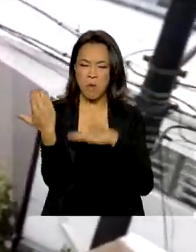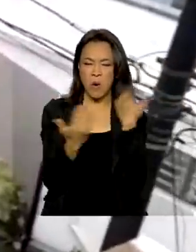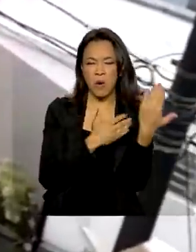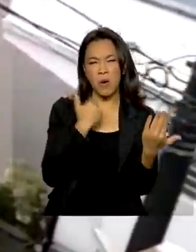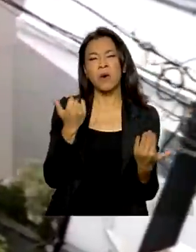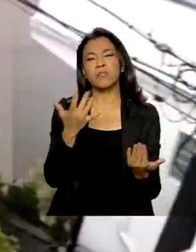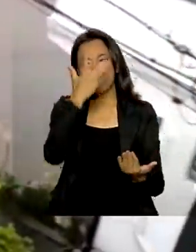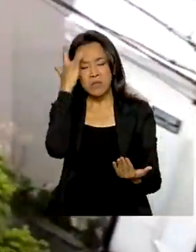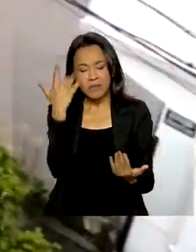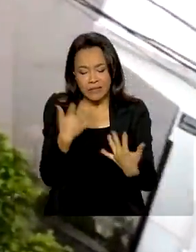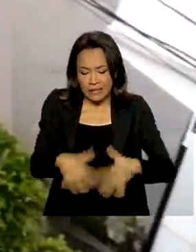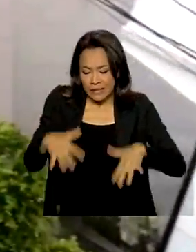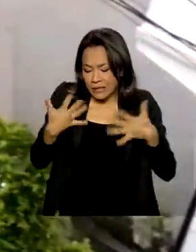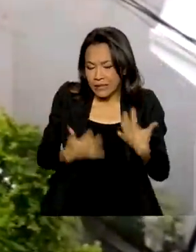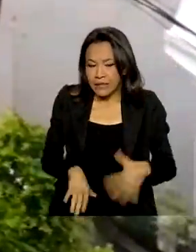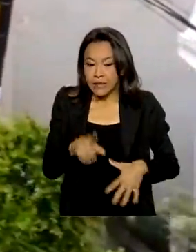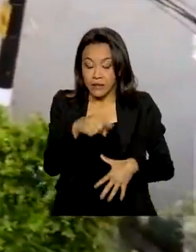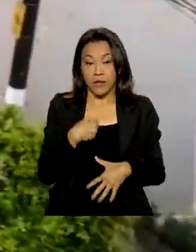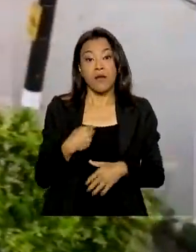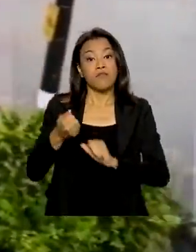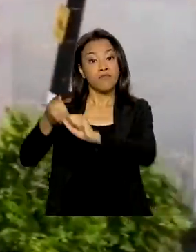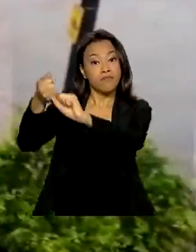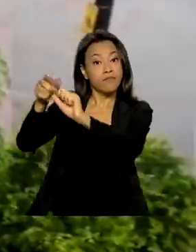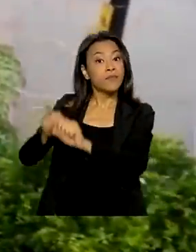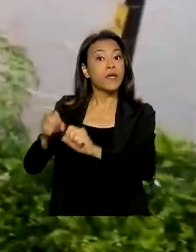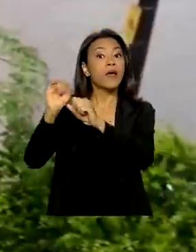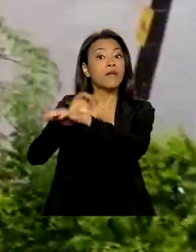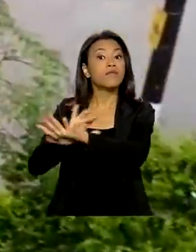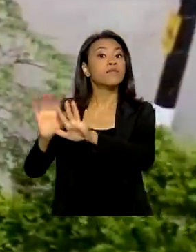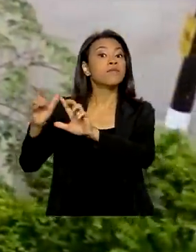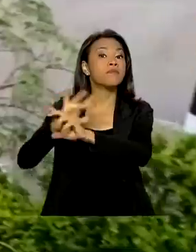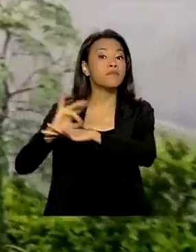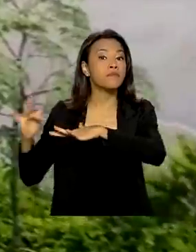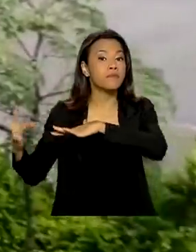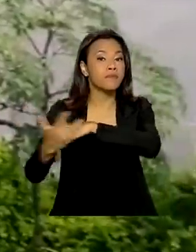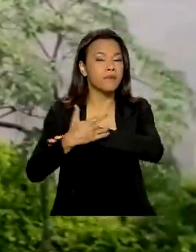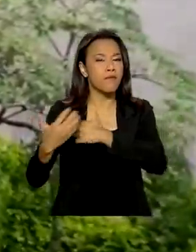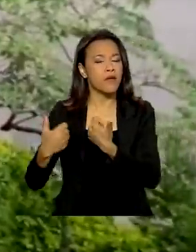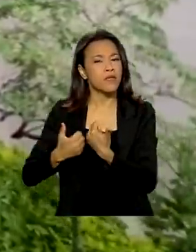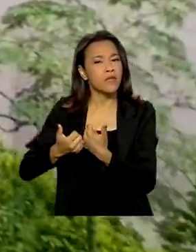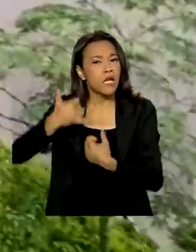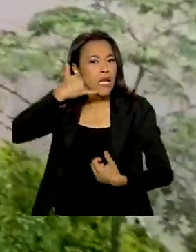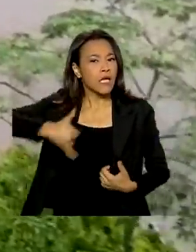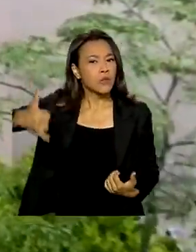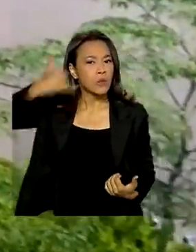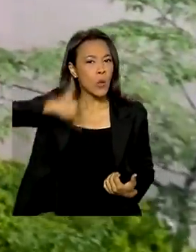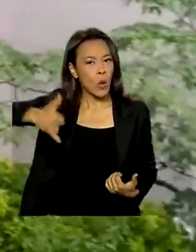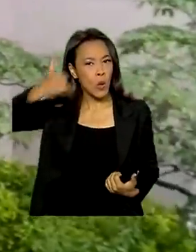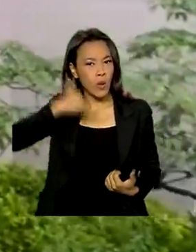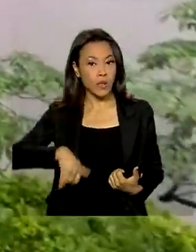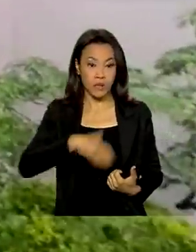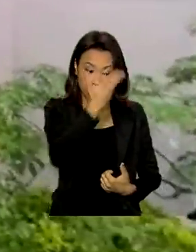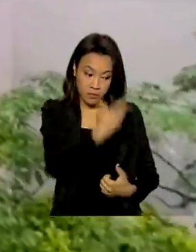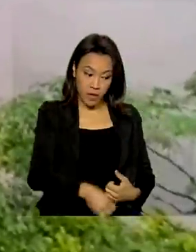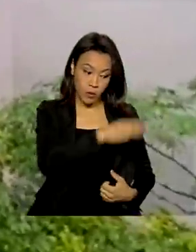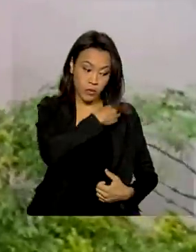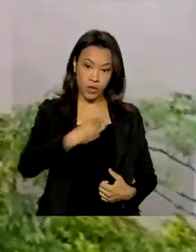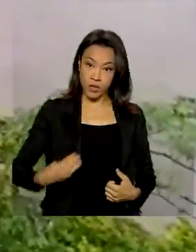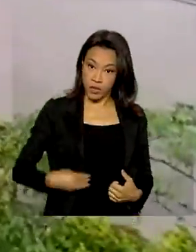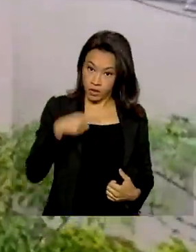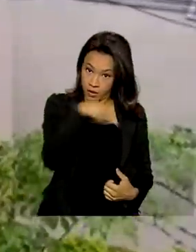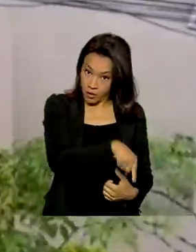e feridos. Pelas redes sociais, o presidente disse que fez várias ligações para os ministros Rogério Marinho, do